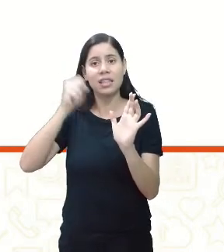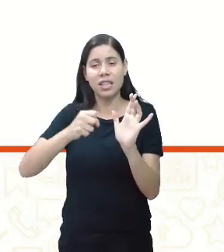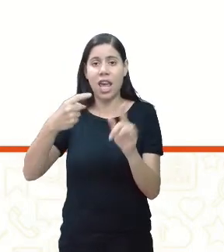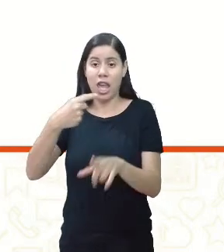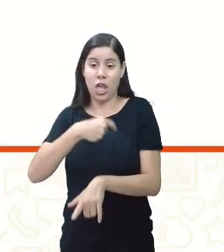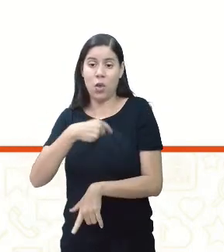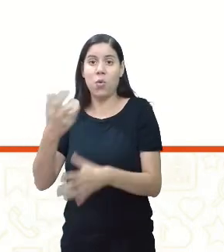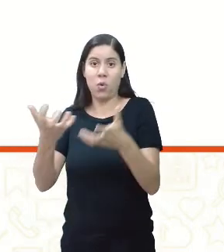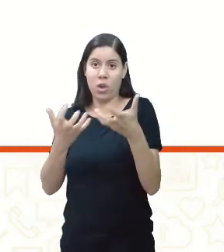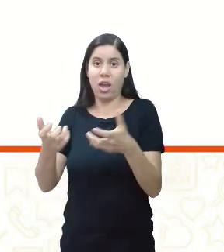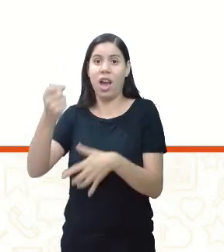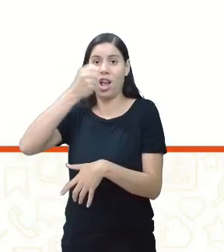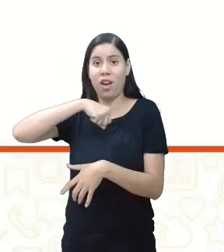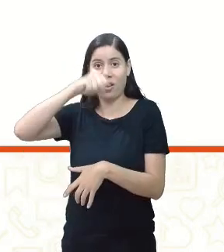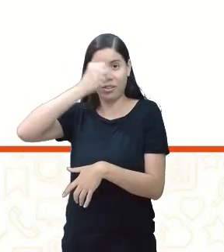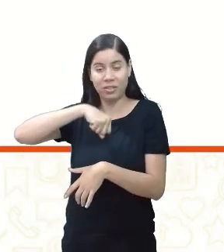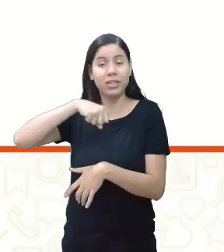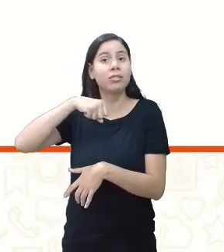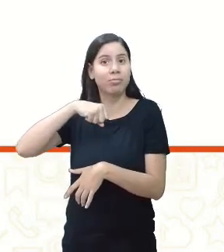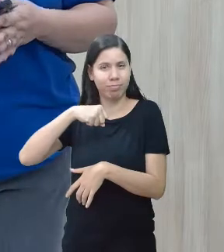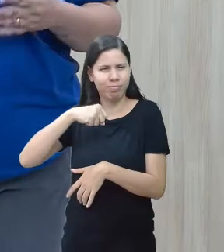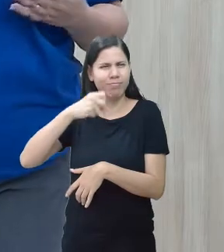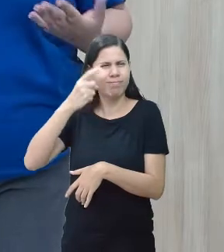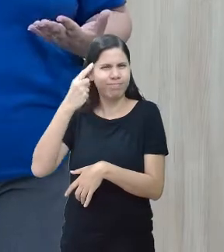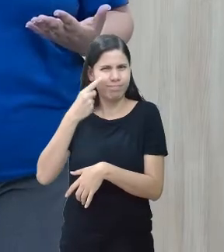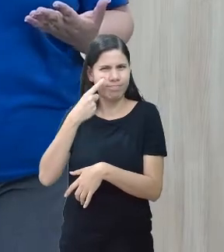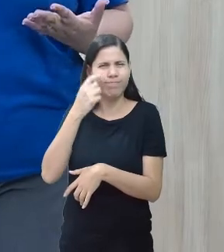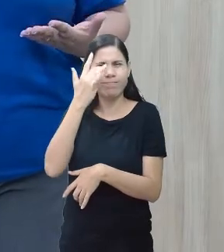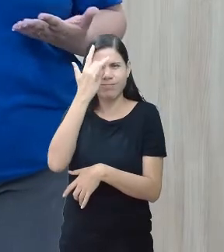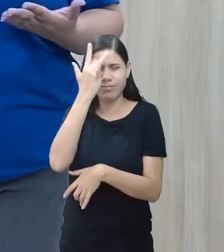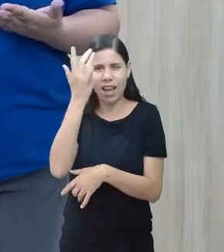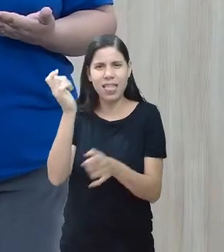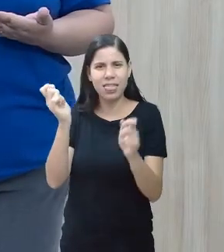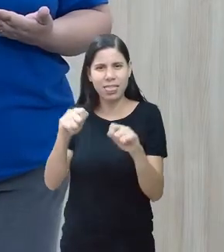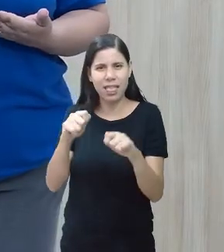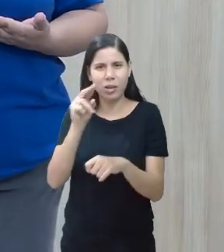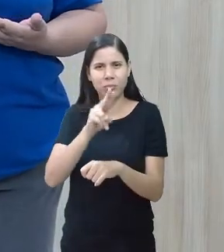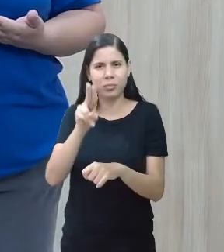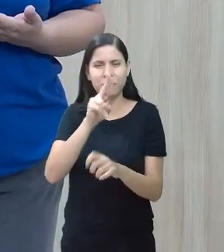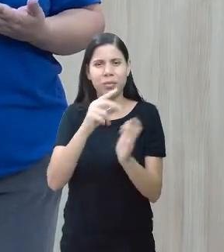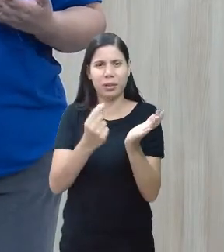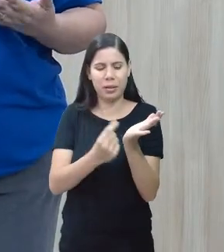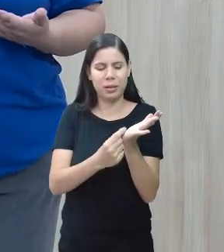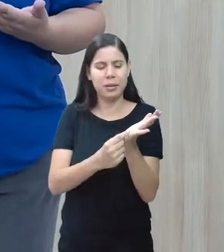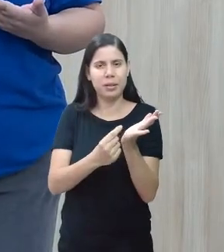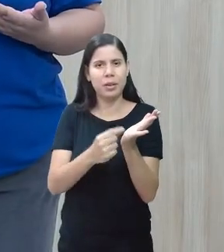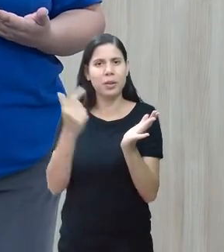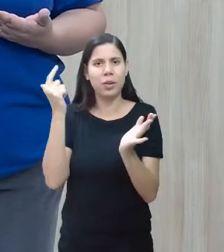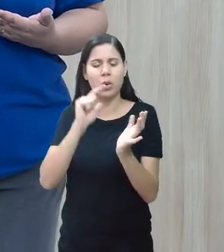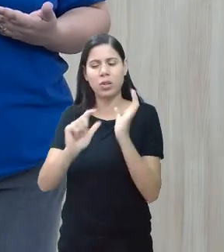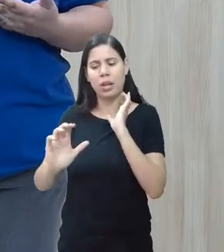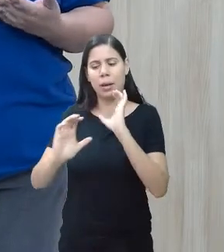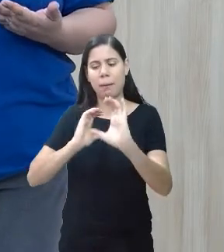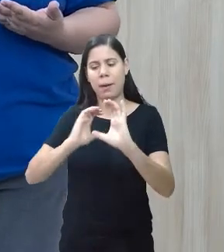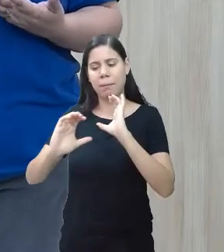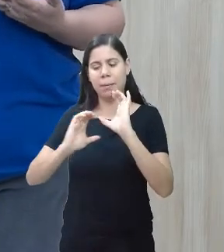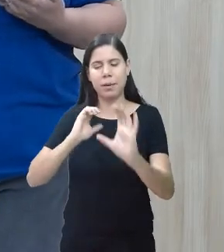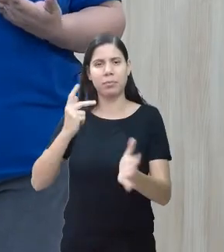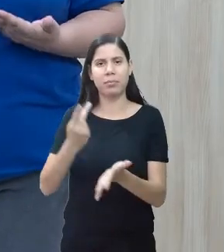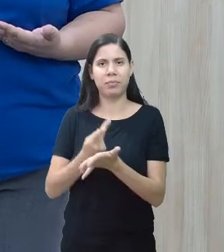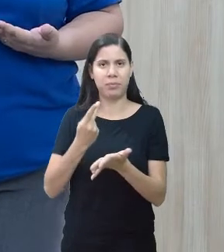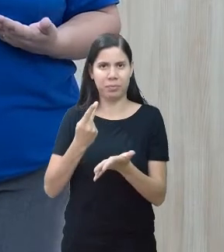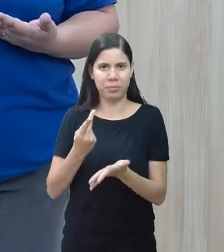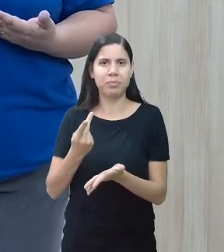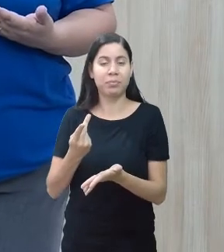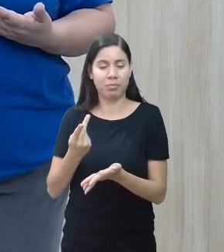quero sorvete. Então, veja a facilidade que esses aplicativos estão trazendo para esses